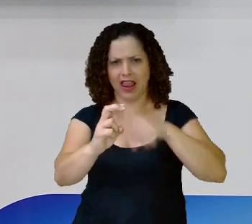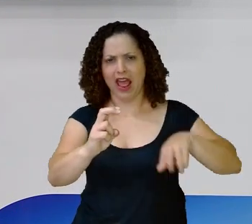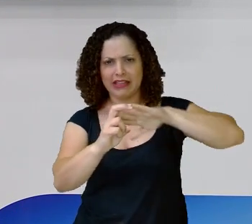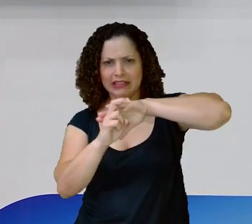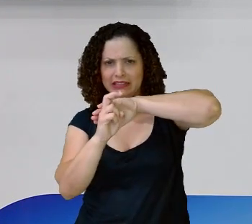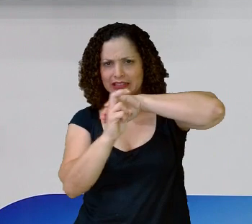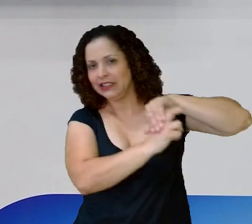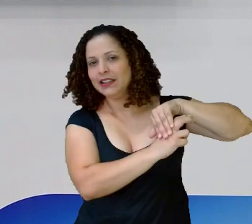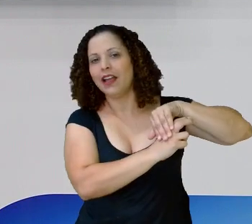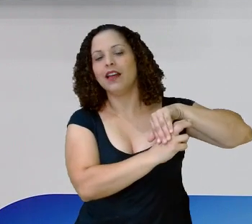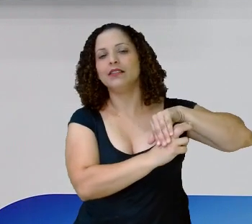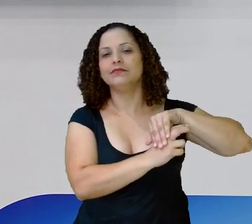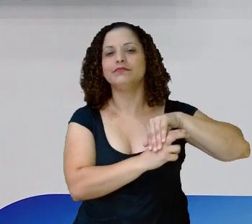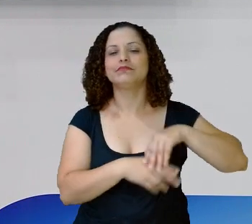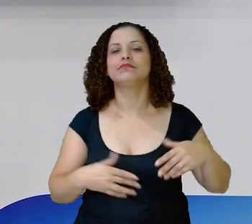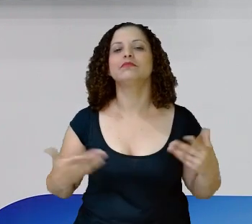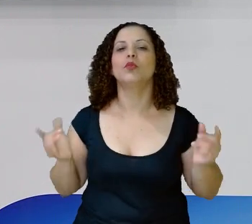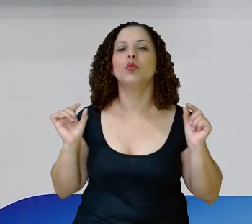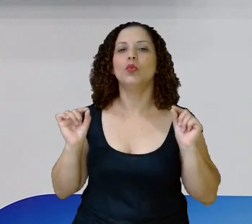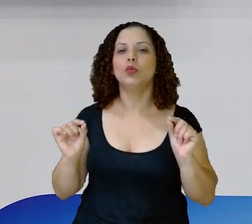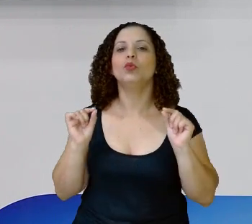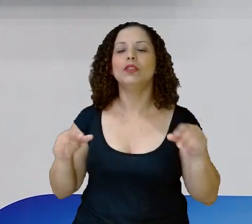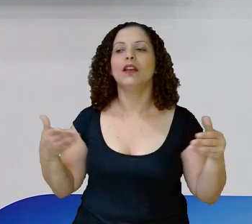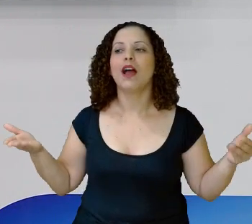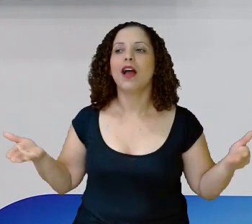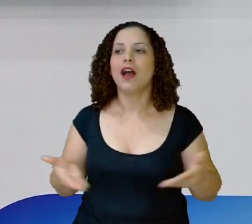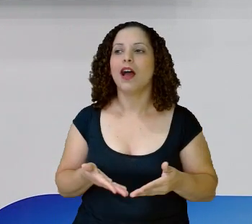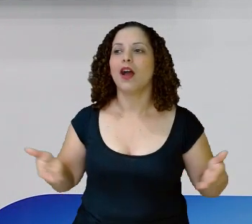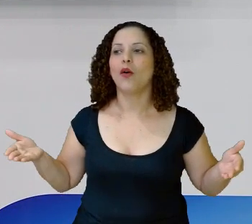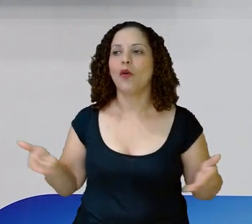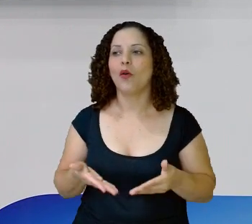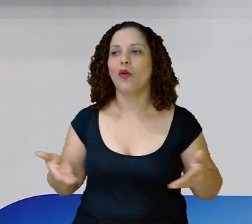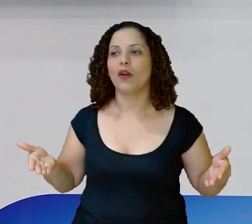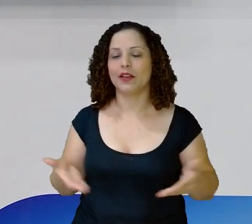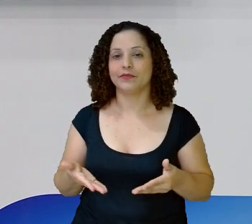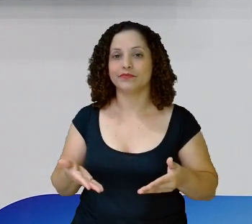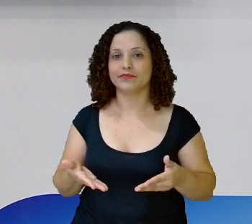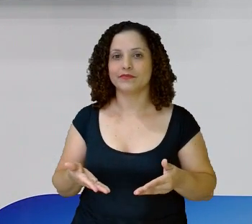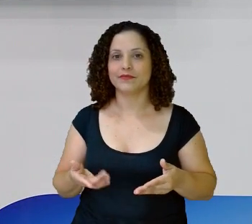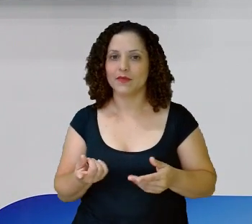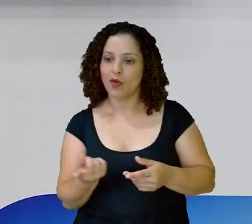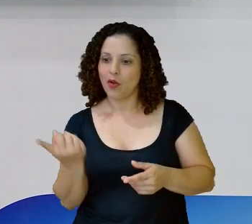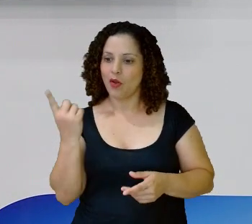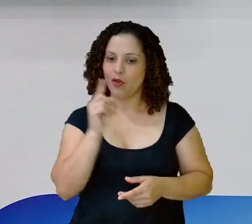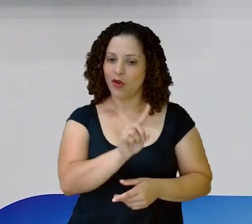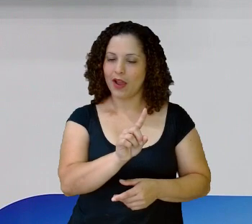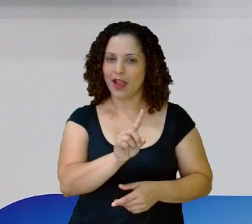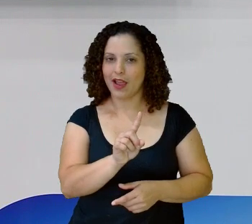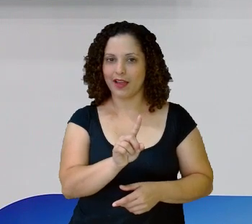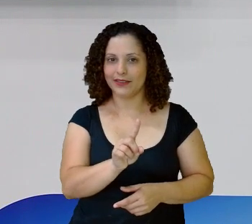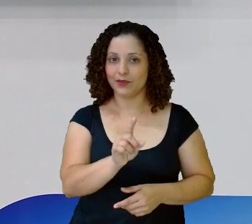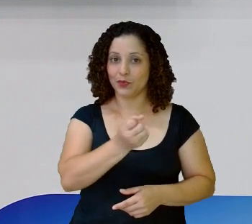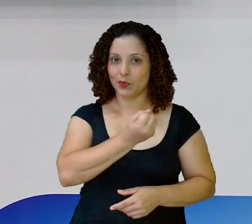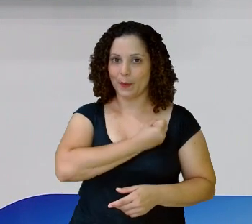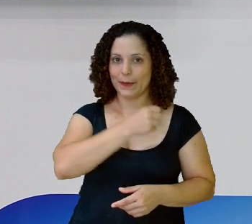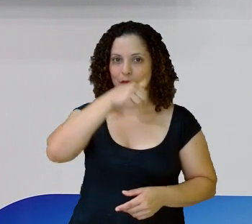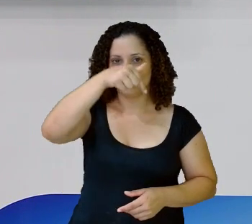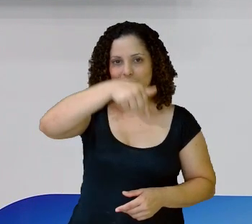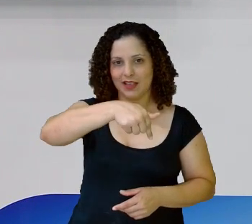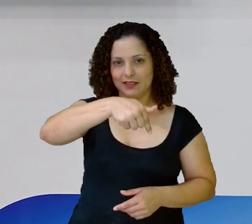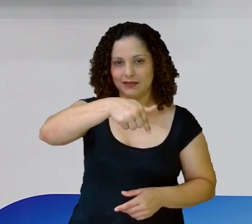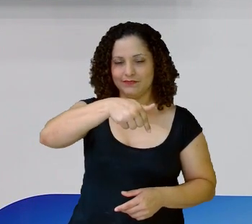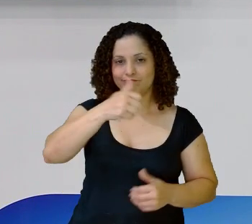Se for 5 Ou maior Eu pego Acrescento Um número Aqui nesse número Que está juntinho Dele A